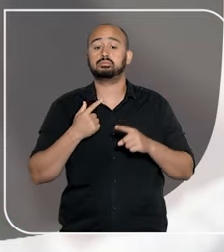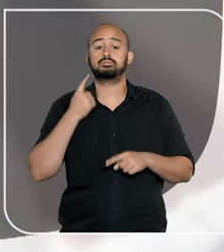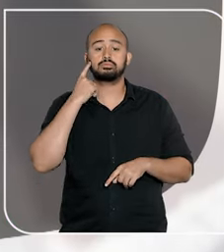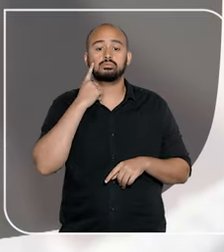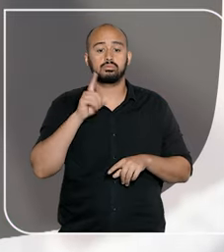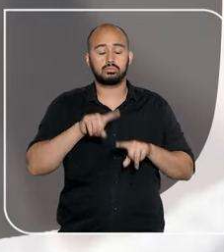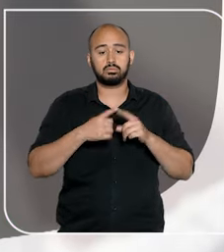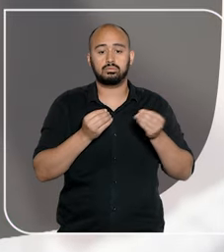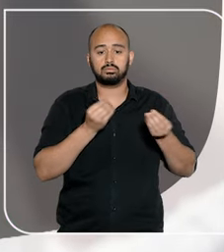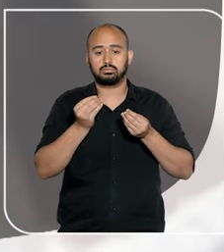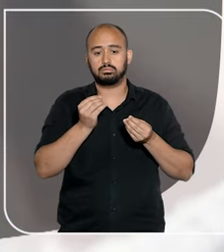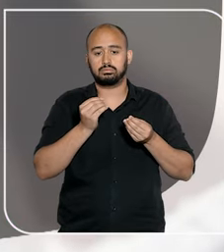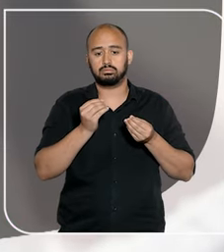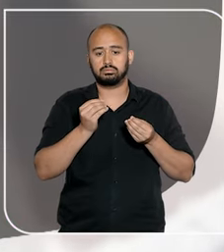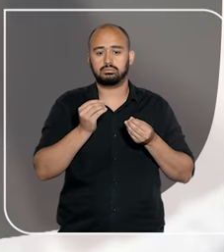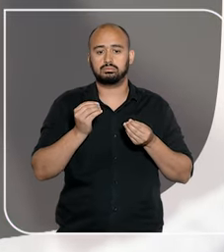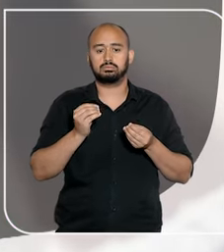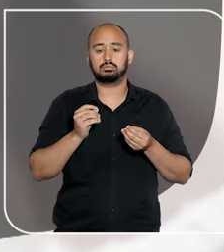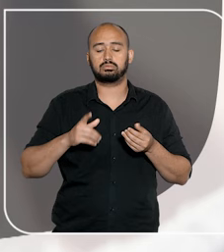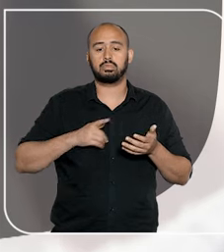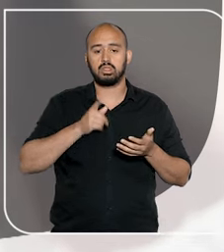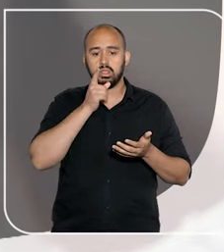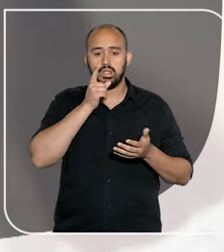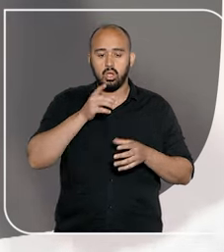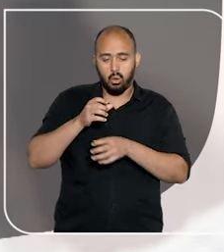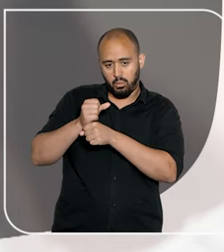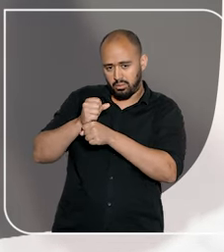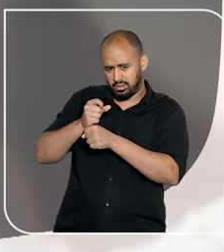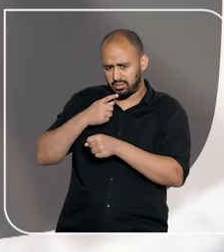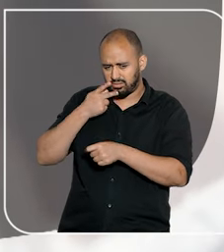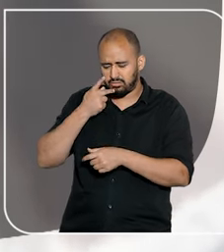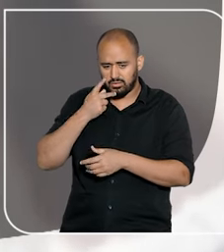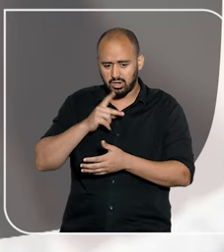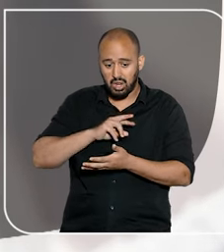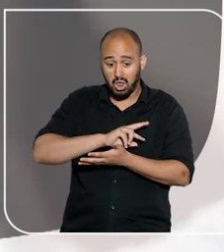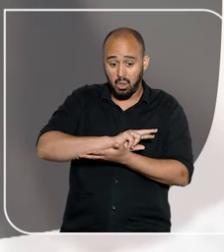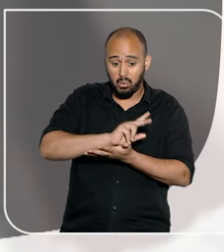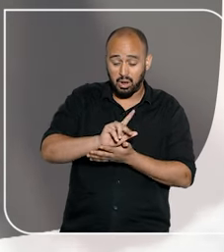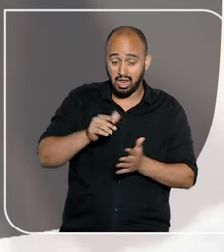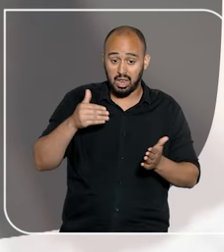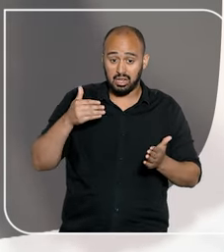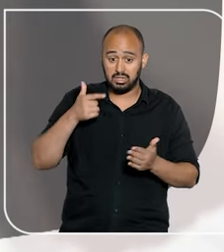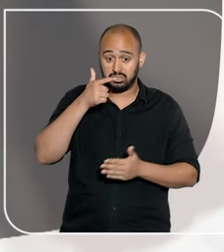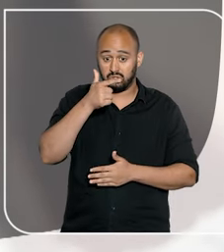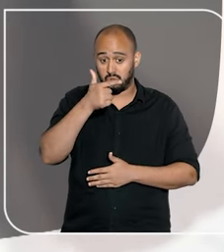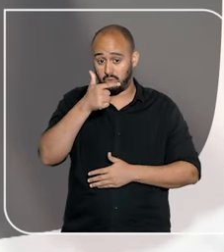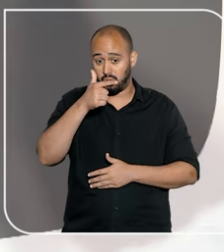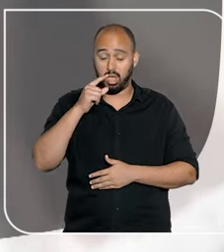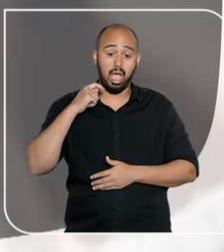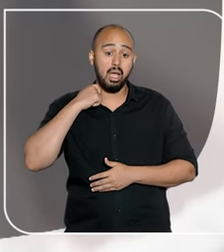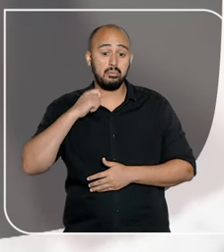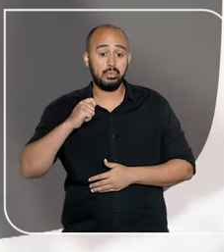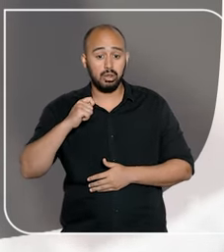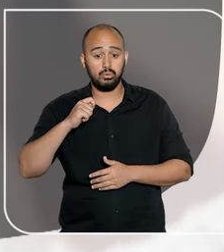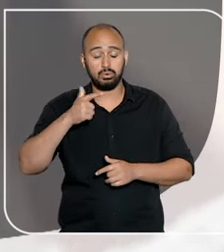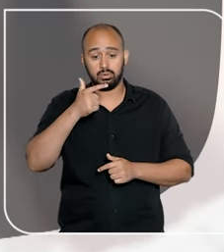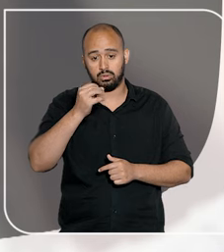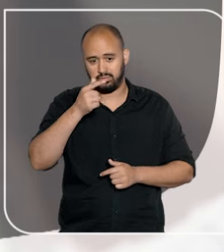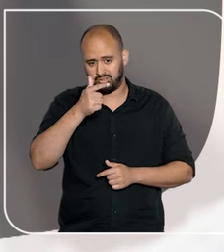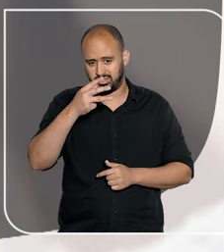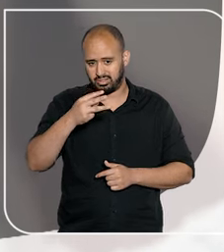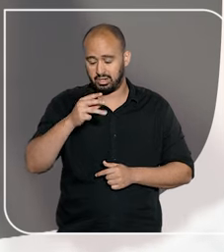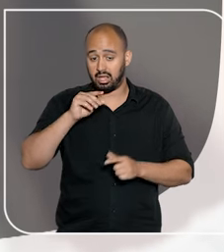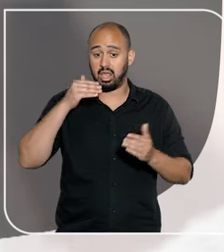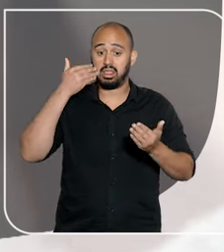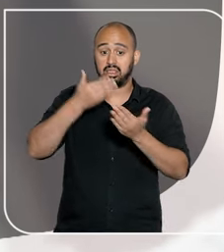Dados da Secretaria Nacional do Consumidor revelam que entre abril de 2023 e janeiro deste ano, mais de 5